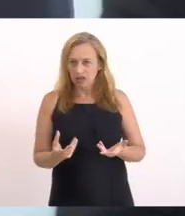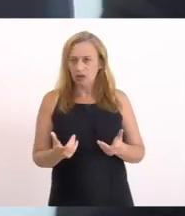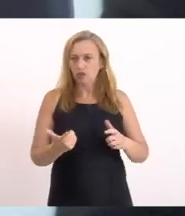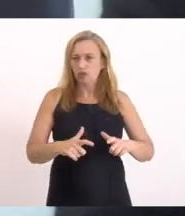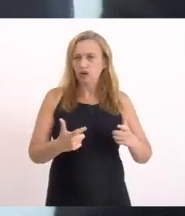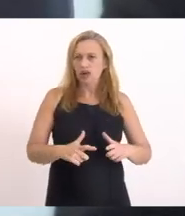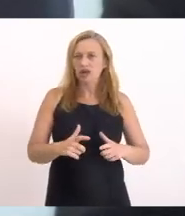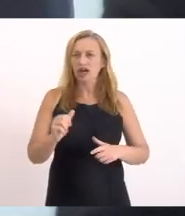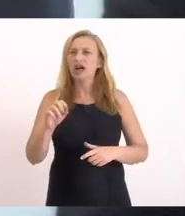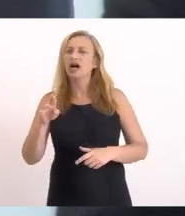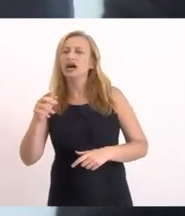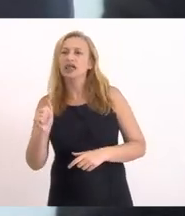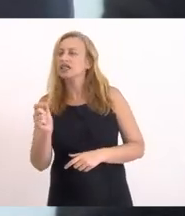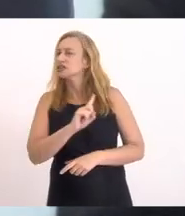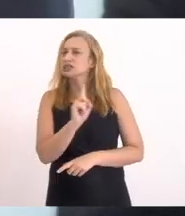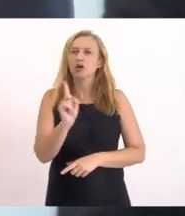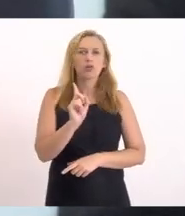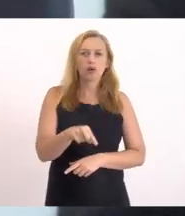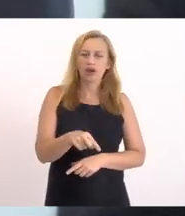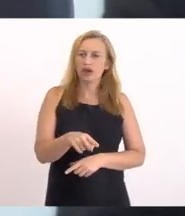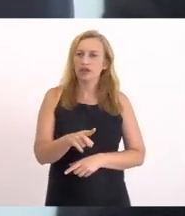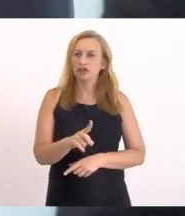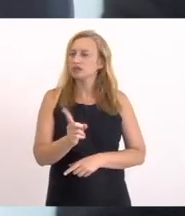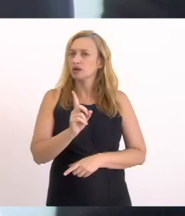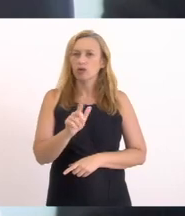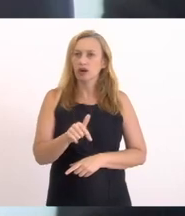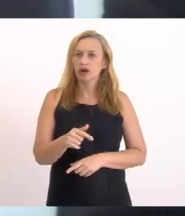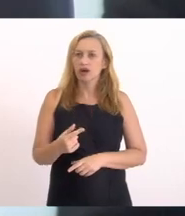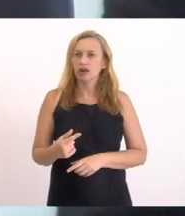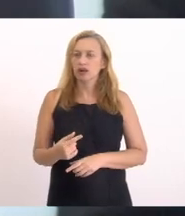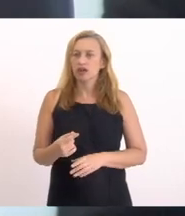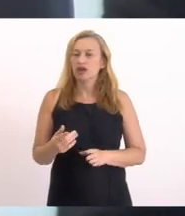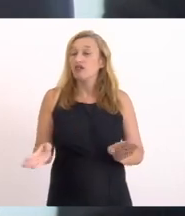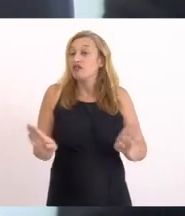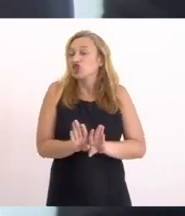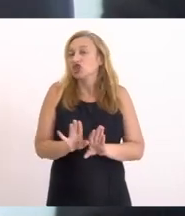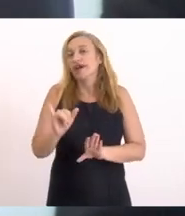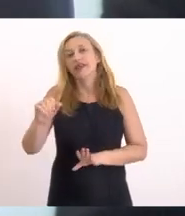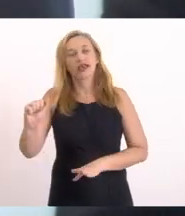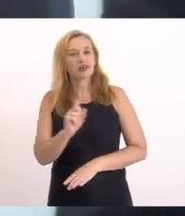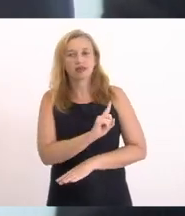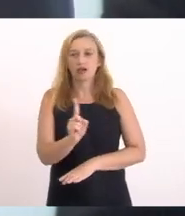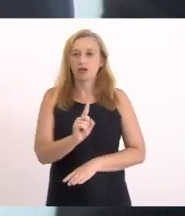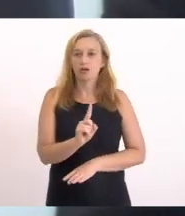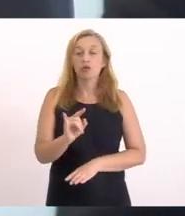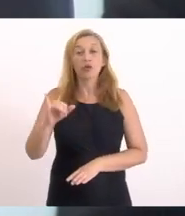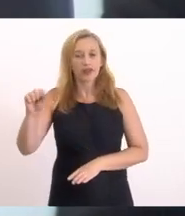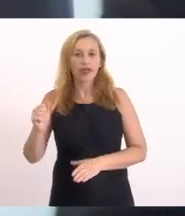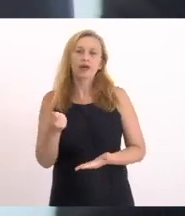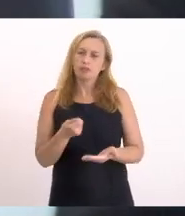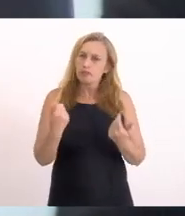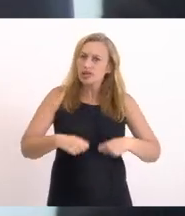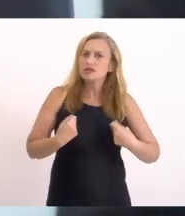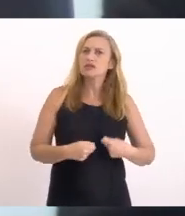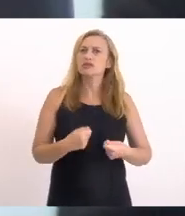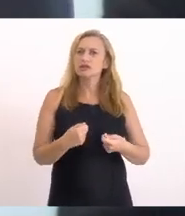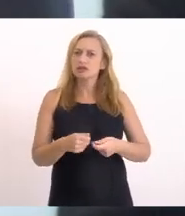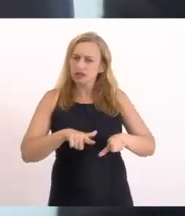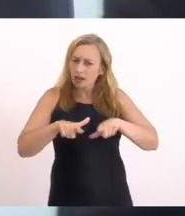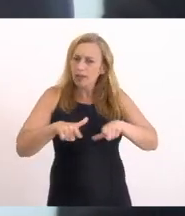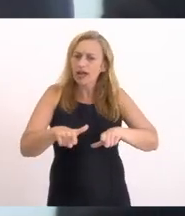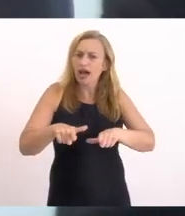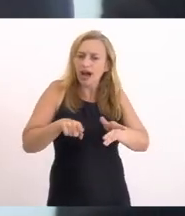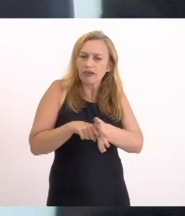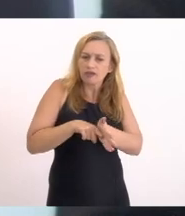Angra Não, não, não Não é municipalizar Eu acho se não Acabou É melhor a gente fechar o INEA Porque se eu acho que o INEA Tem que fazer o papel dele De fiscalizar todas as